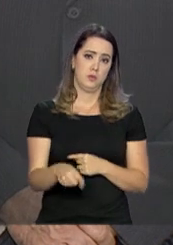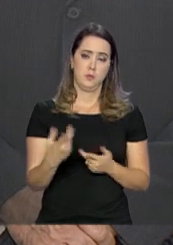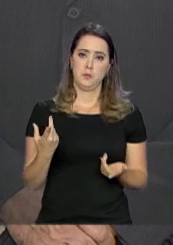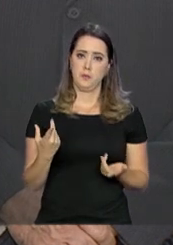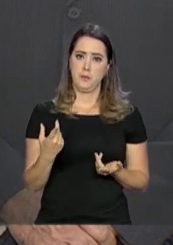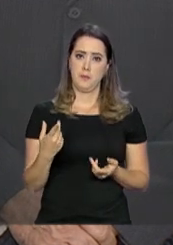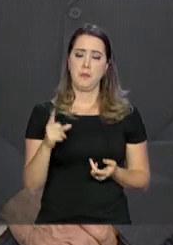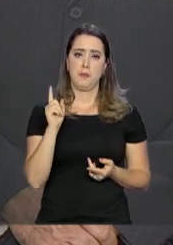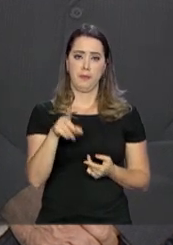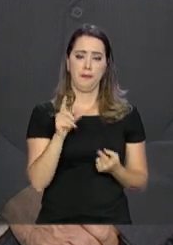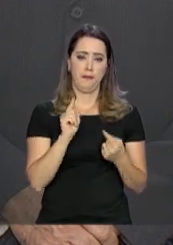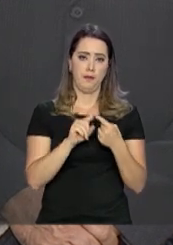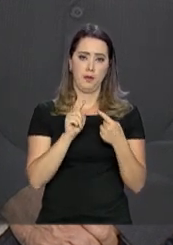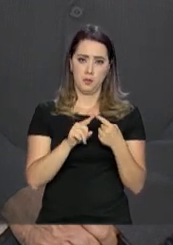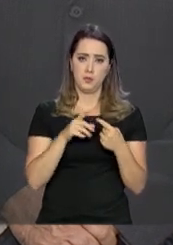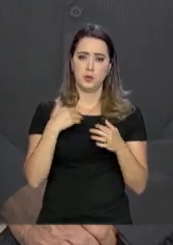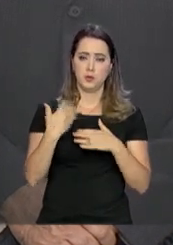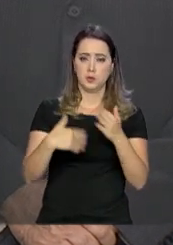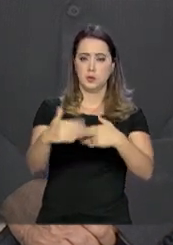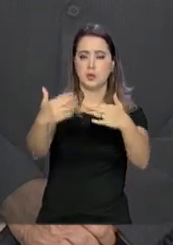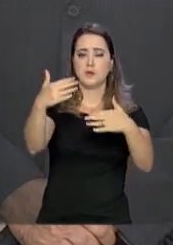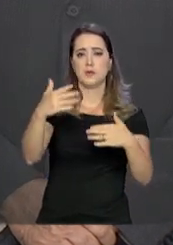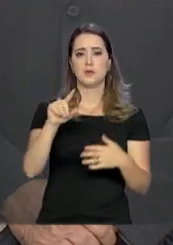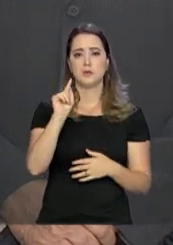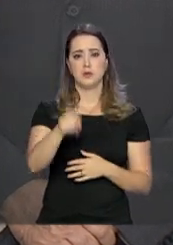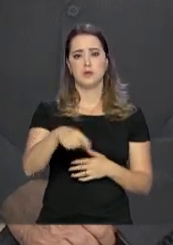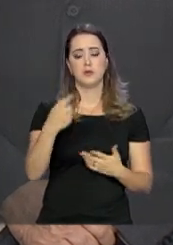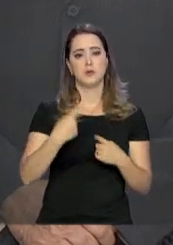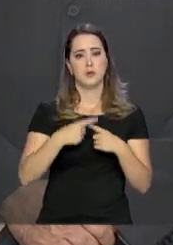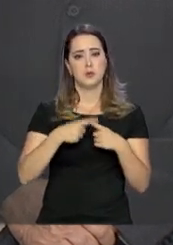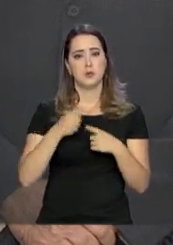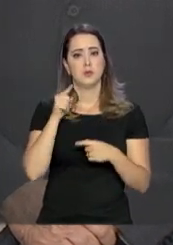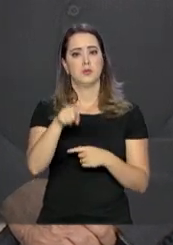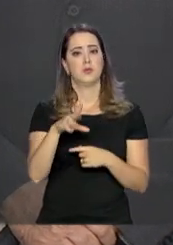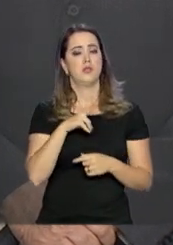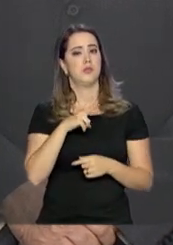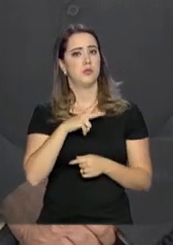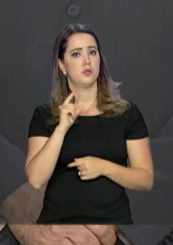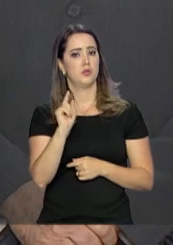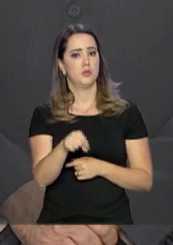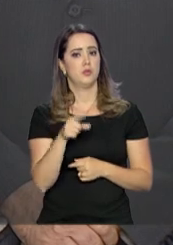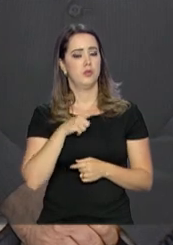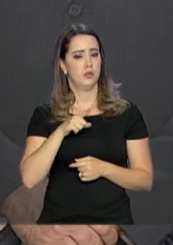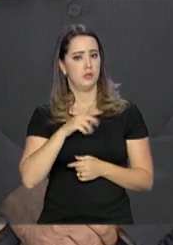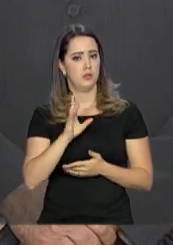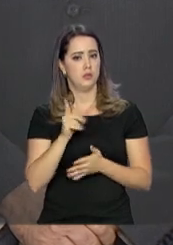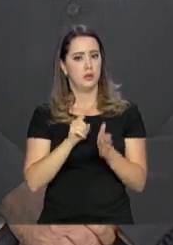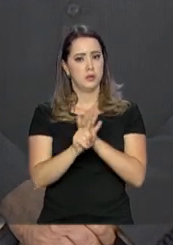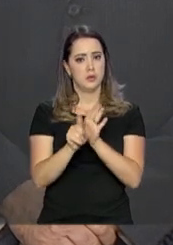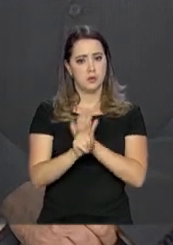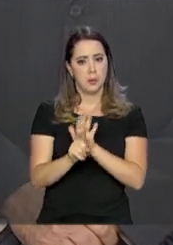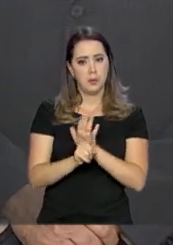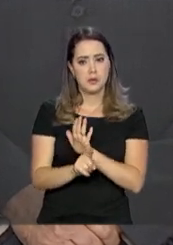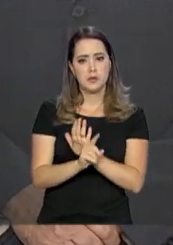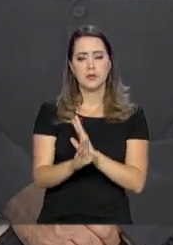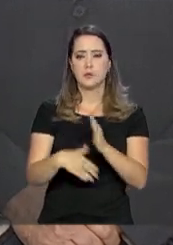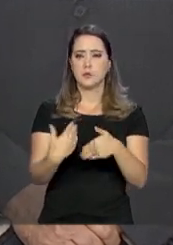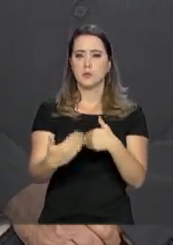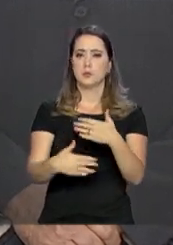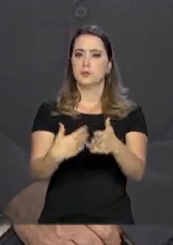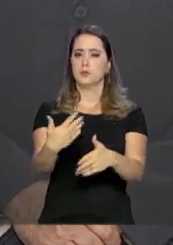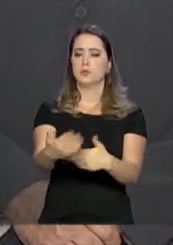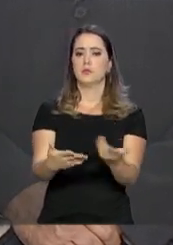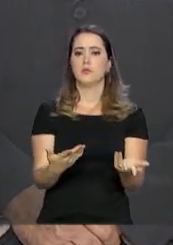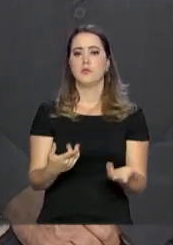aspecto, digamos assim, desenvolvimentista, até porque neste particular há um pesquisa e desenvolvimento, especialmente.